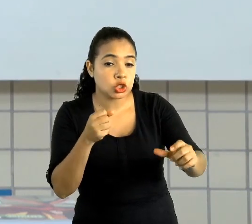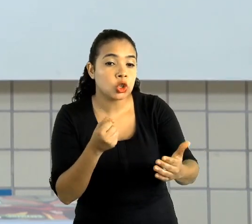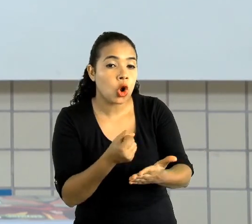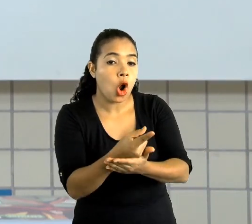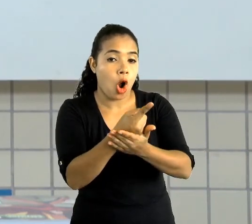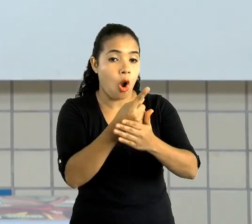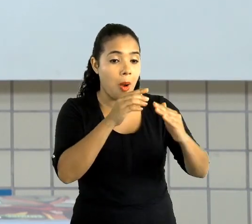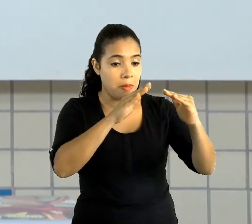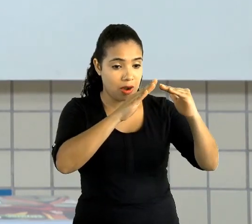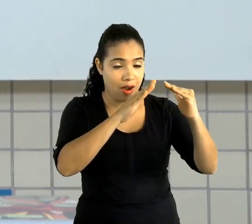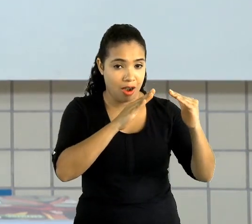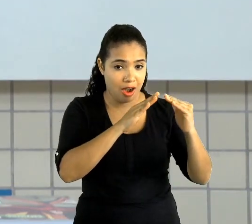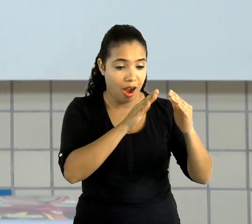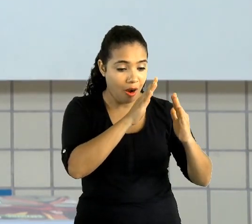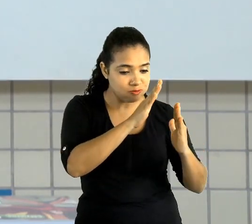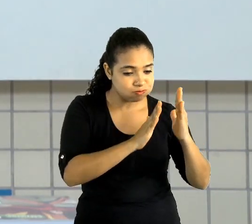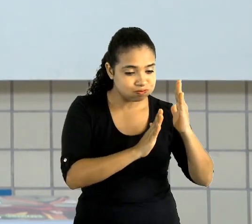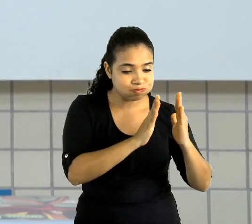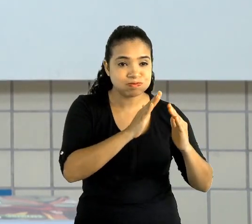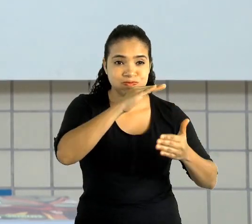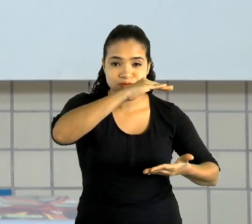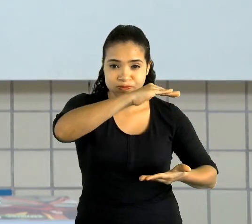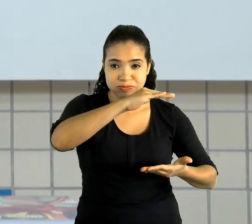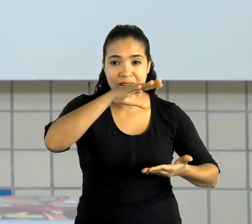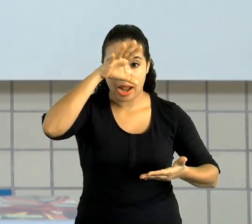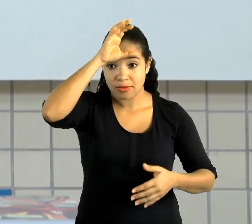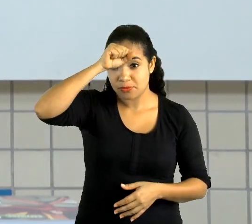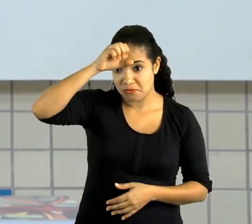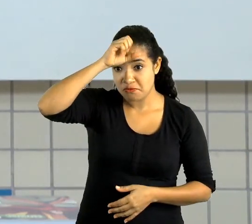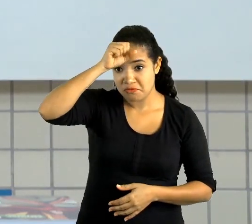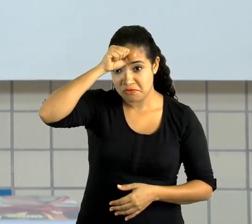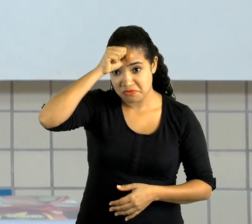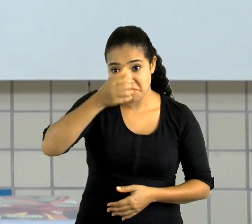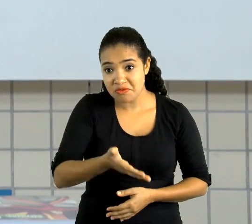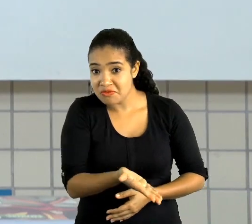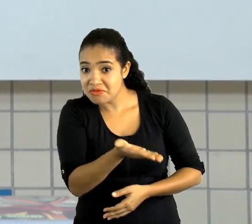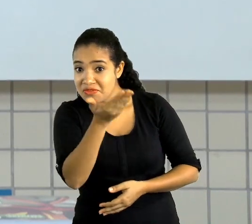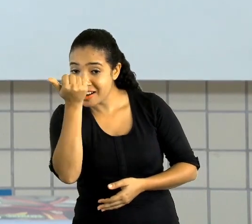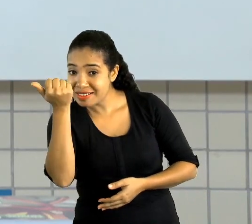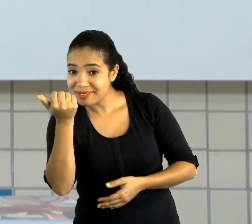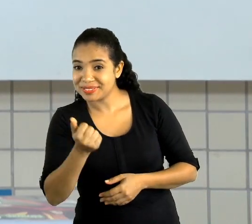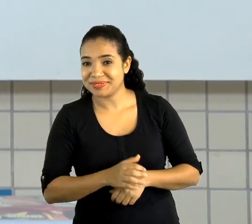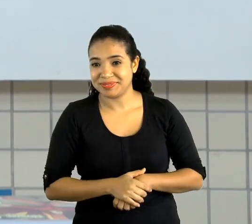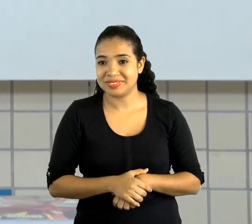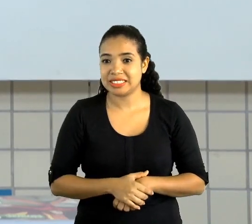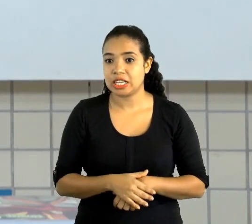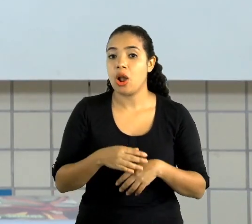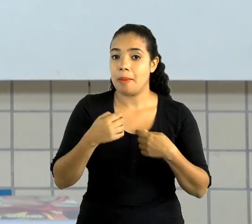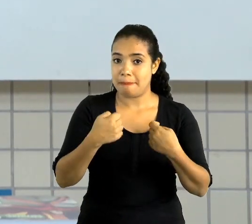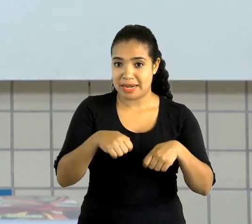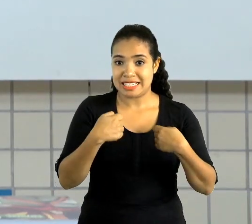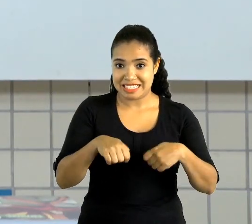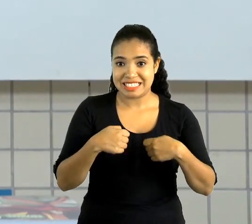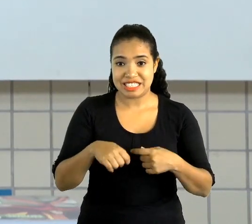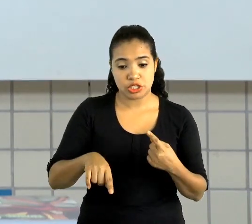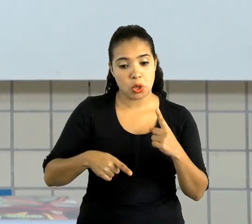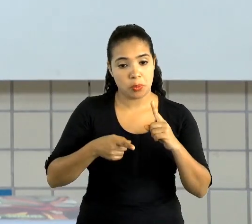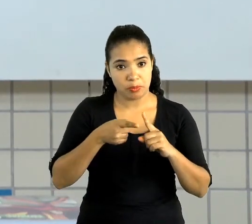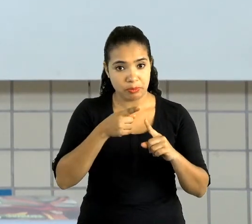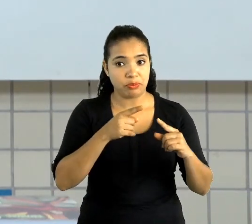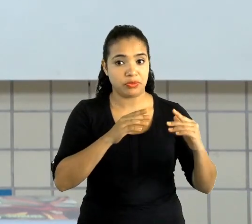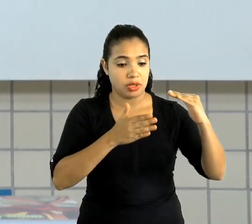aprender a fazer? Para fazer essa casinha linda, nós vamos precisar de uma caixinha de leite